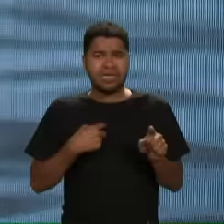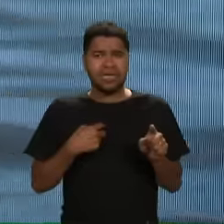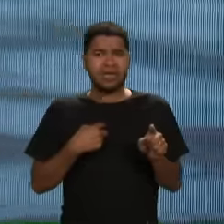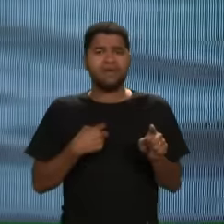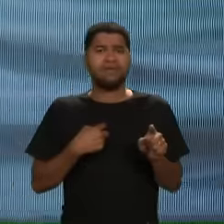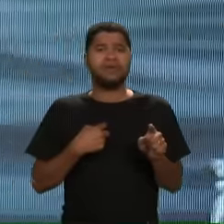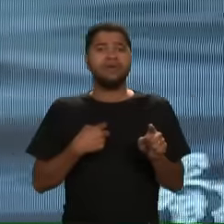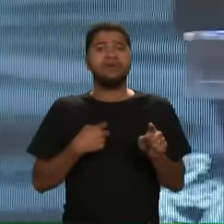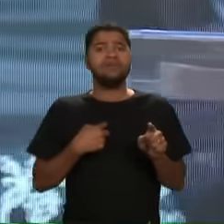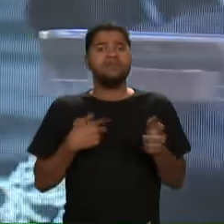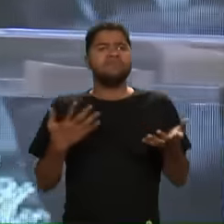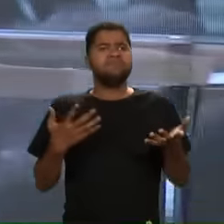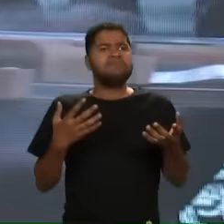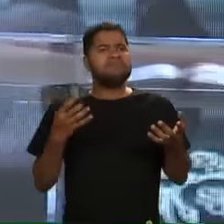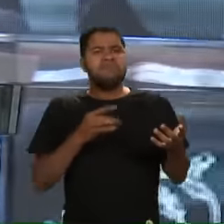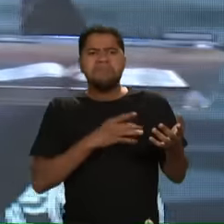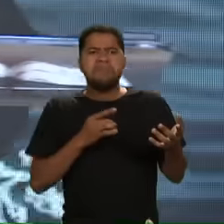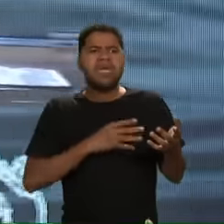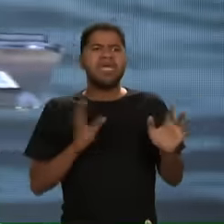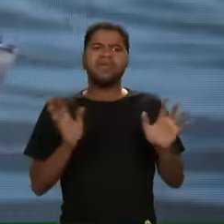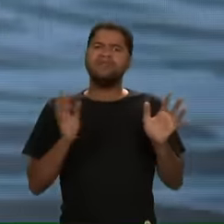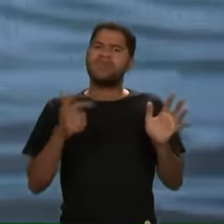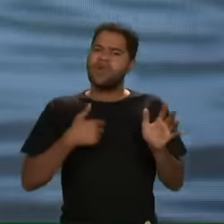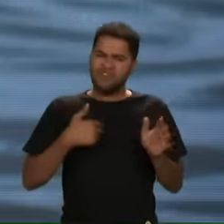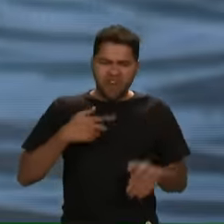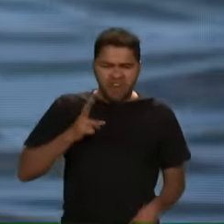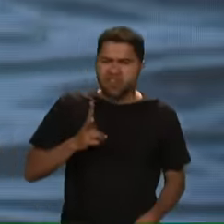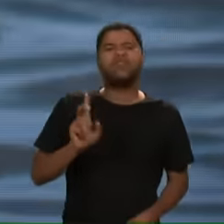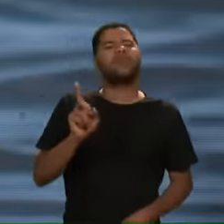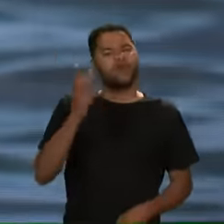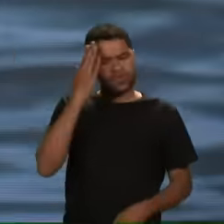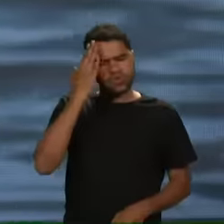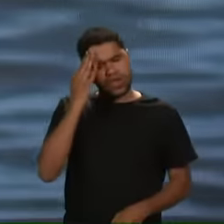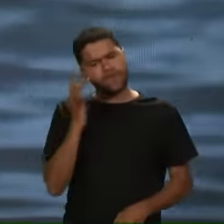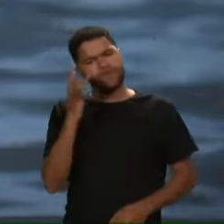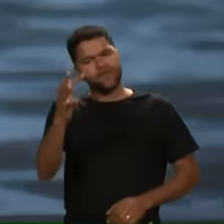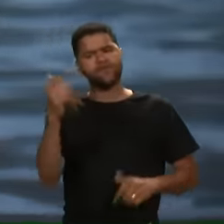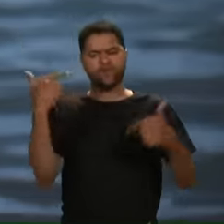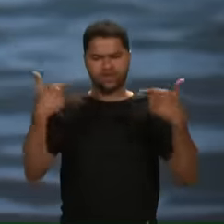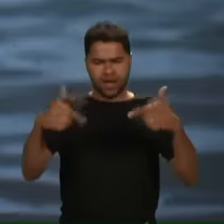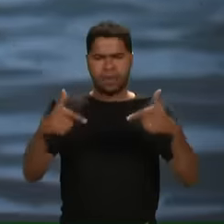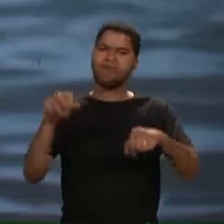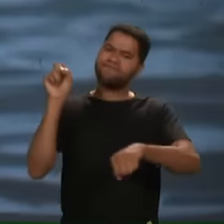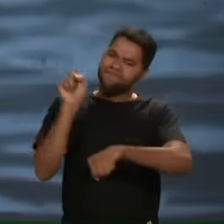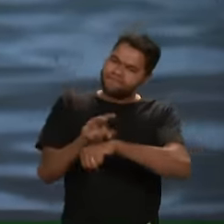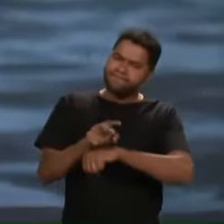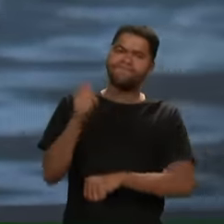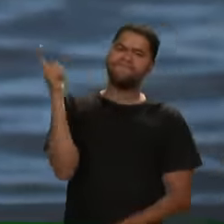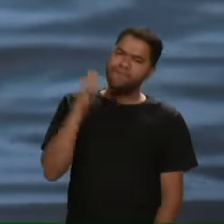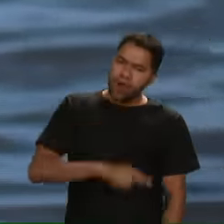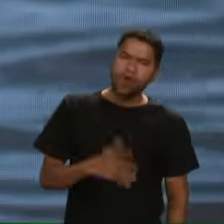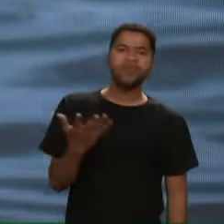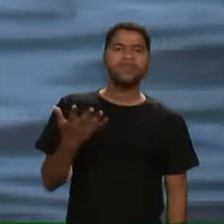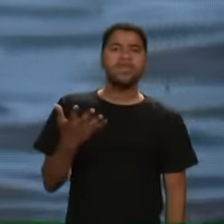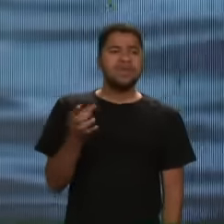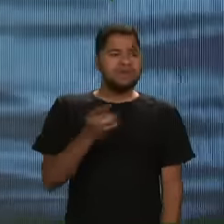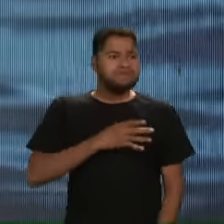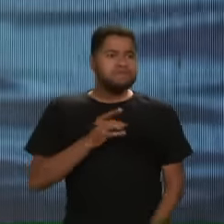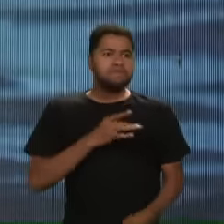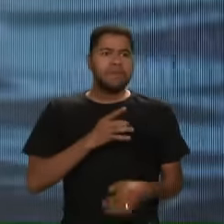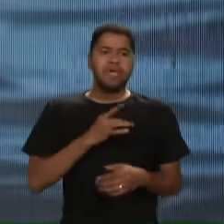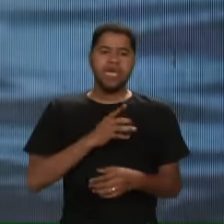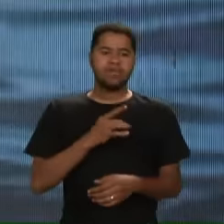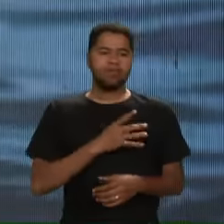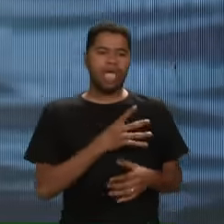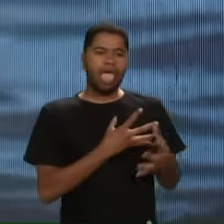desempregado Mas eu não estou desempregado Você proclama Você colhe Sabe o medo Que é sugar